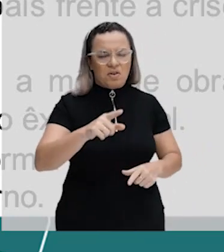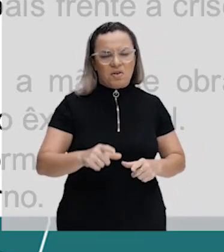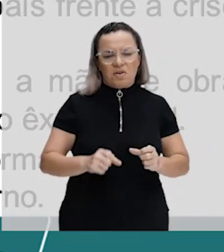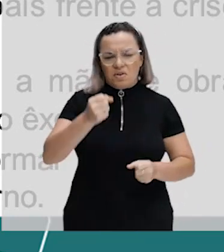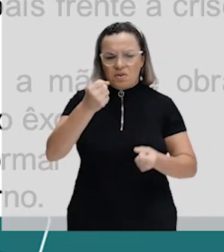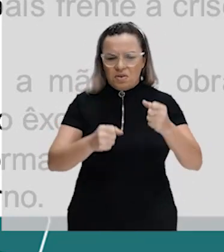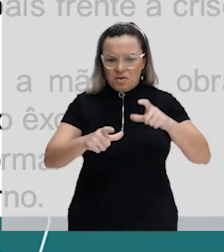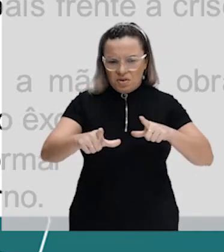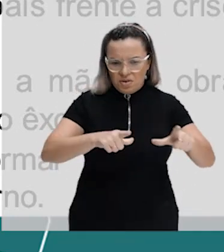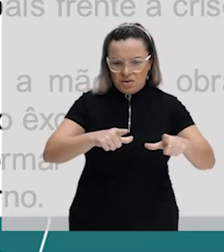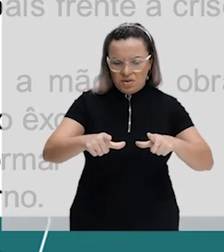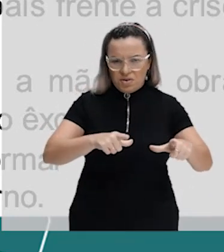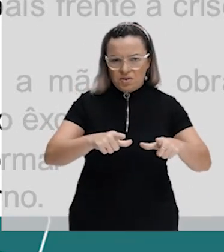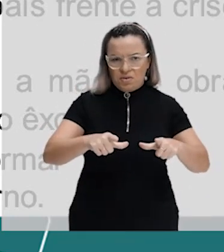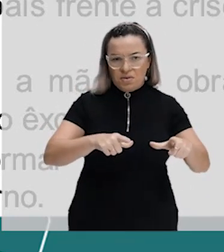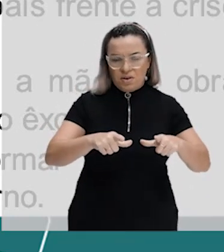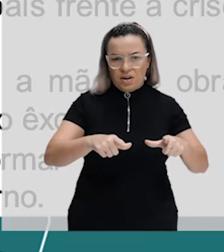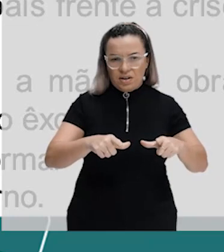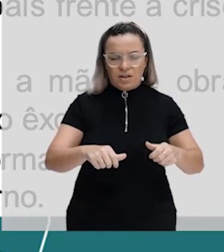Letra B.